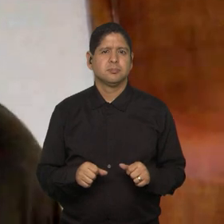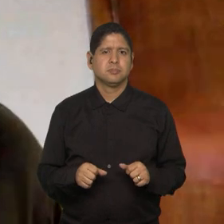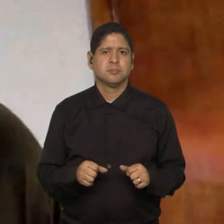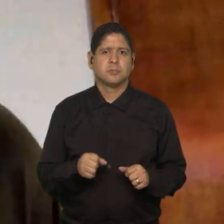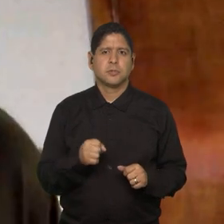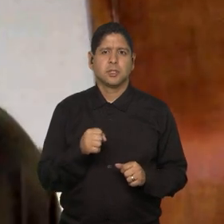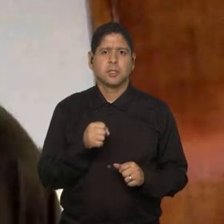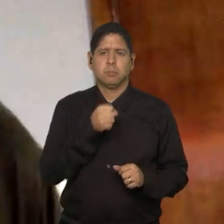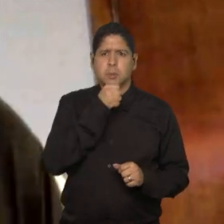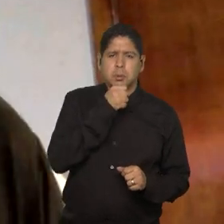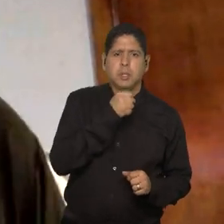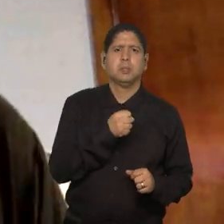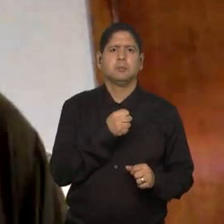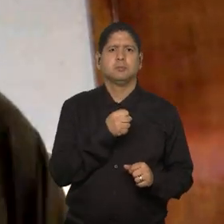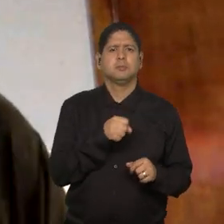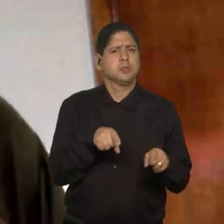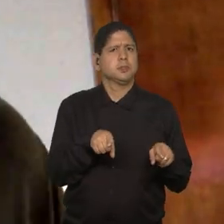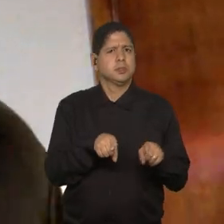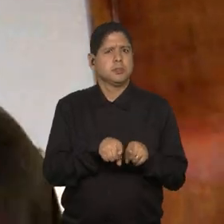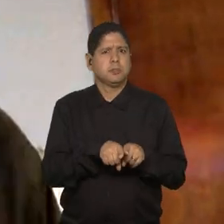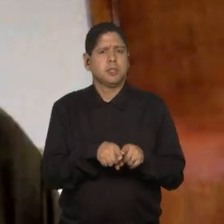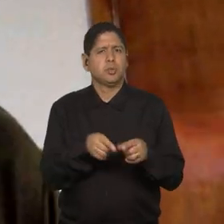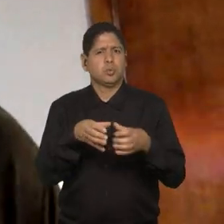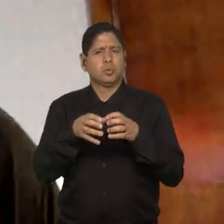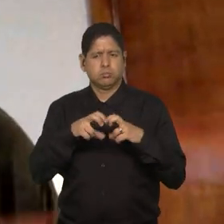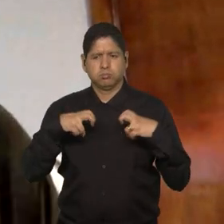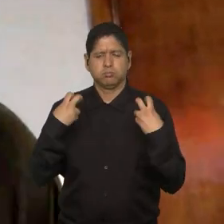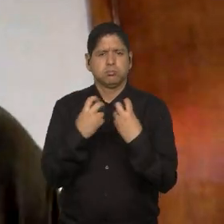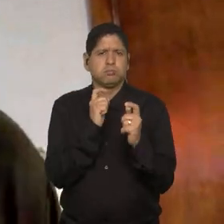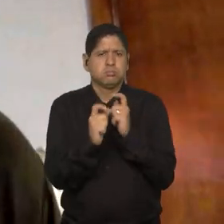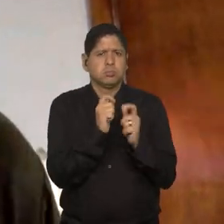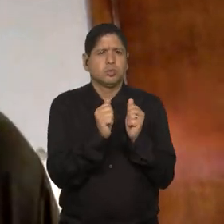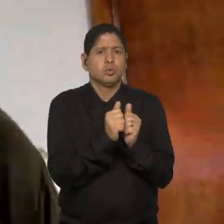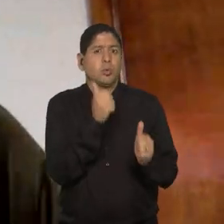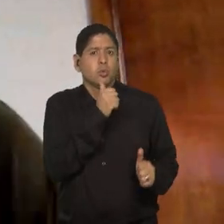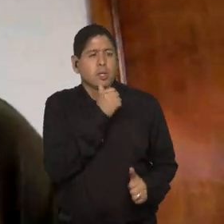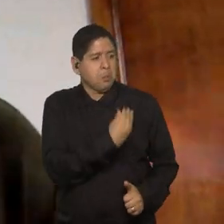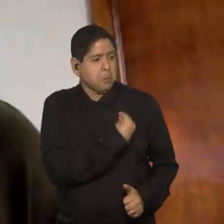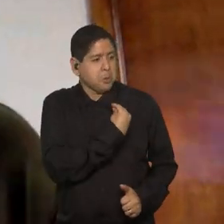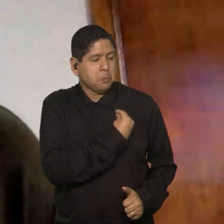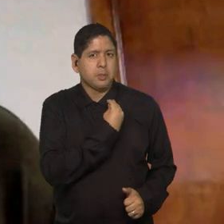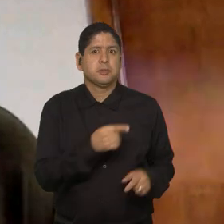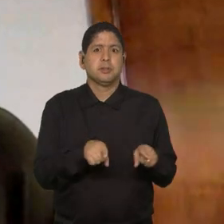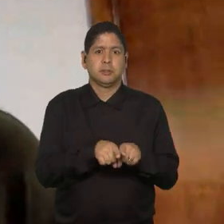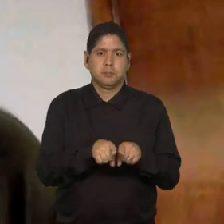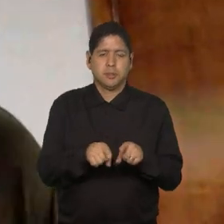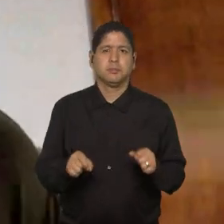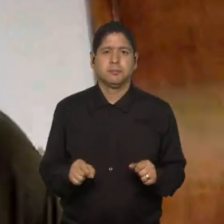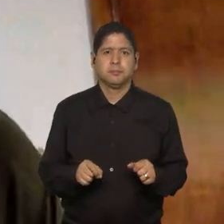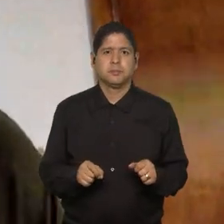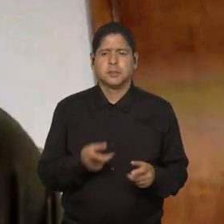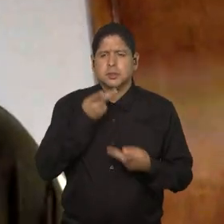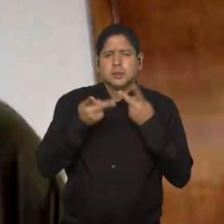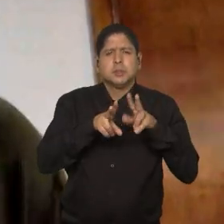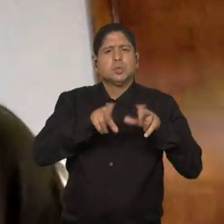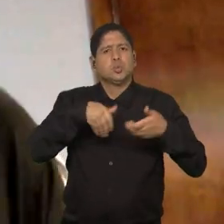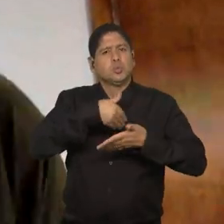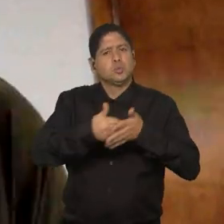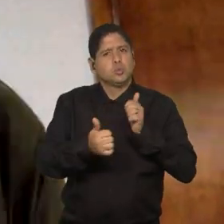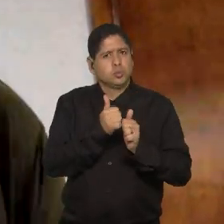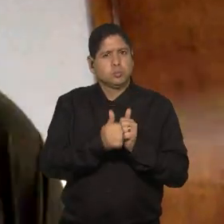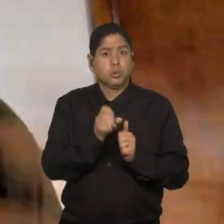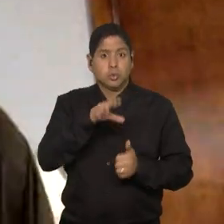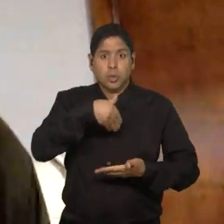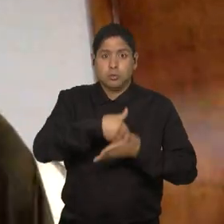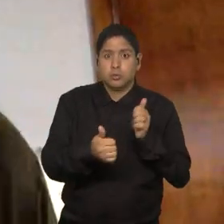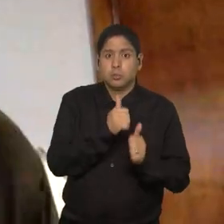Comentaristas e narradoras e mesas redondas, né, com mulheres participando, falando de futebol. Não